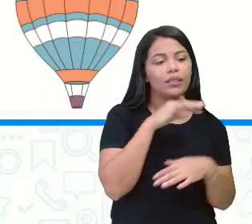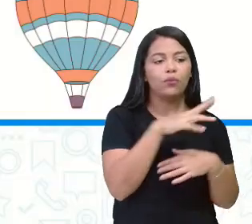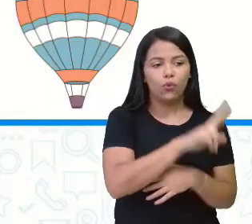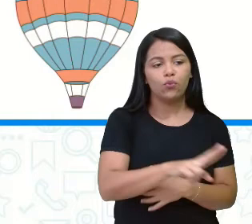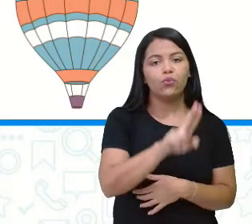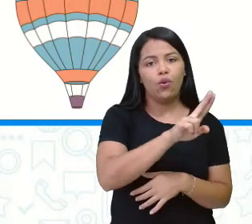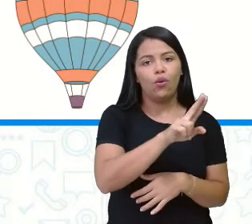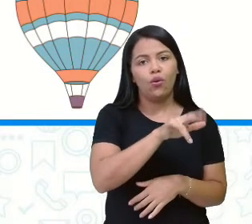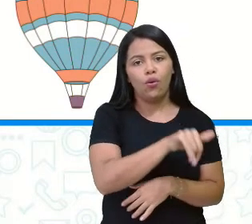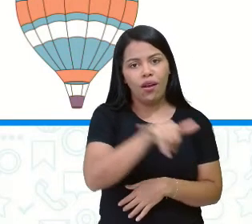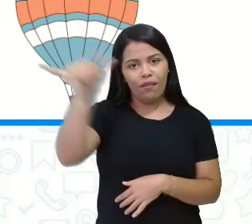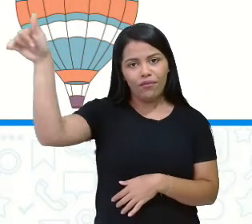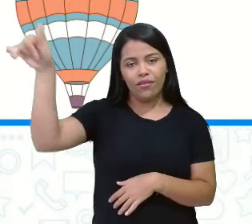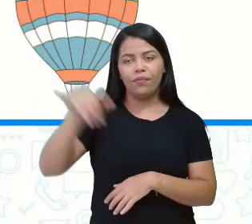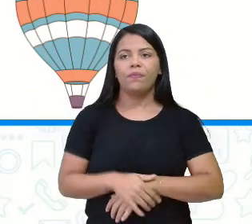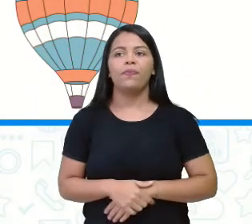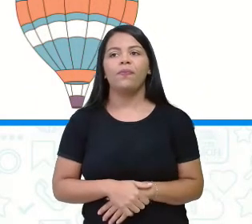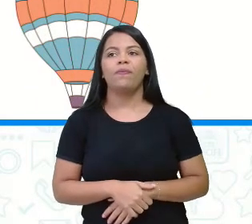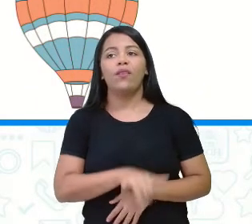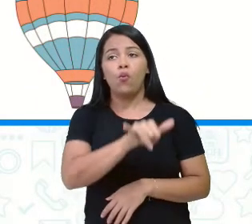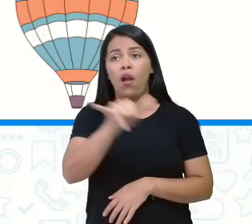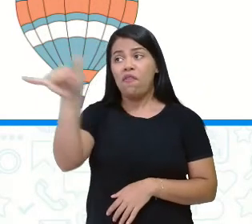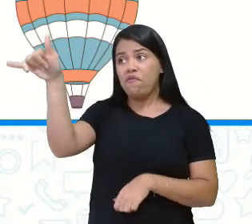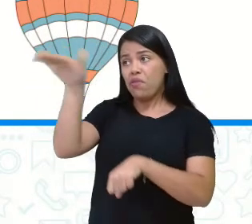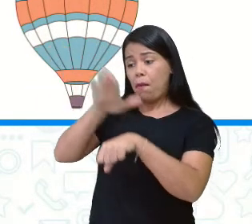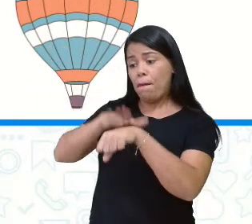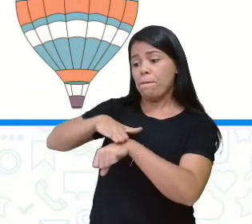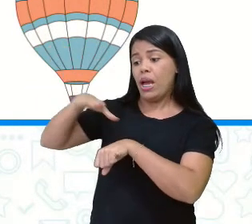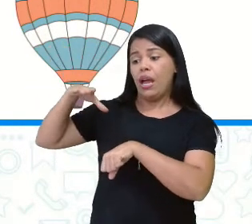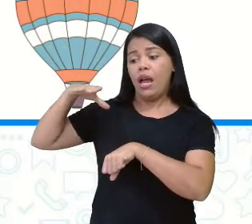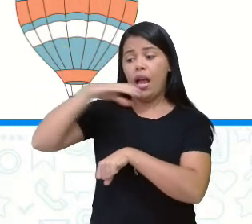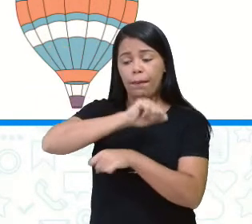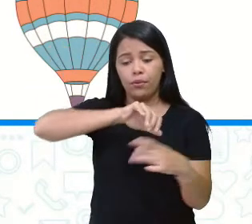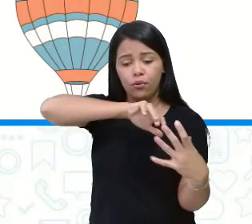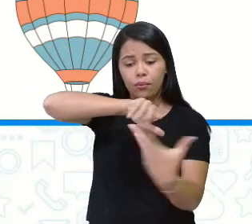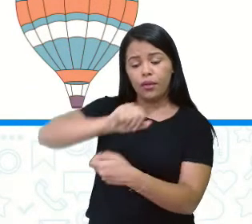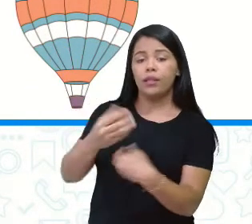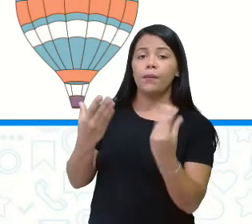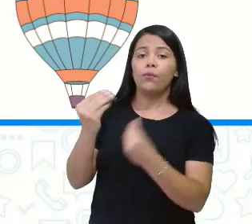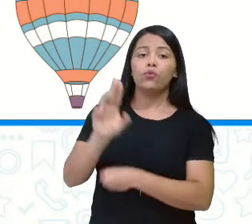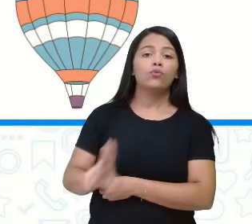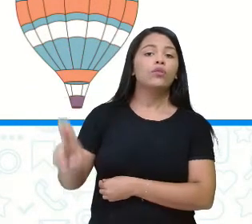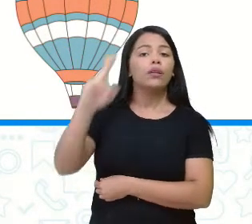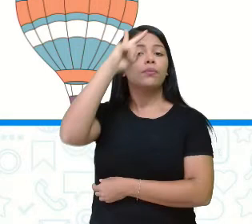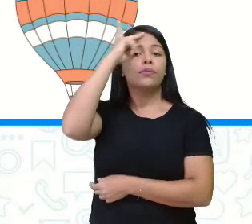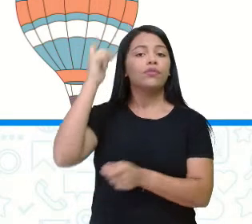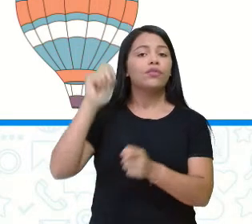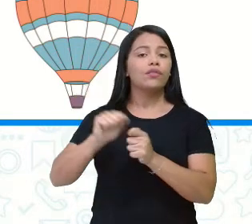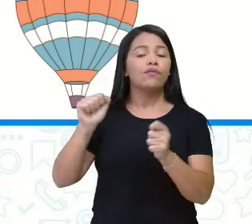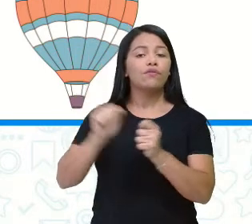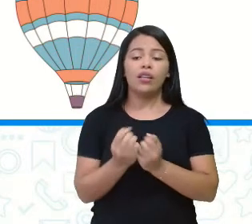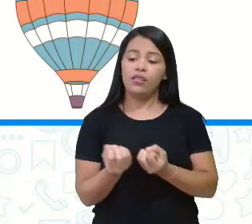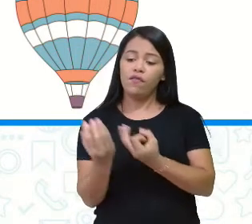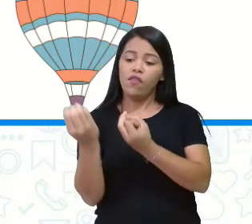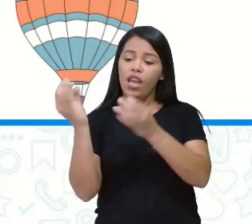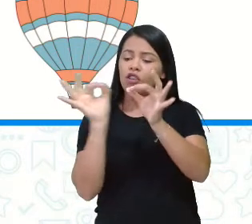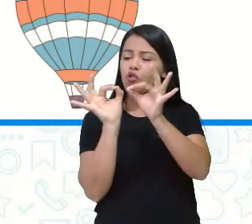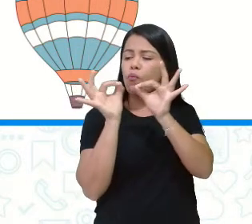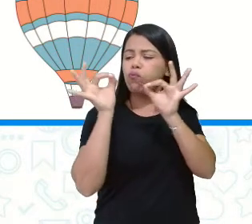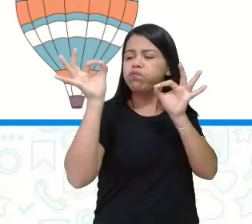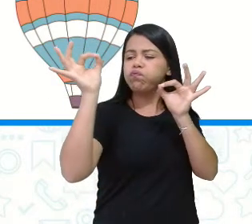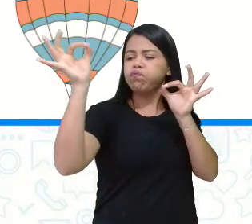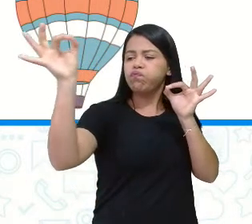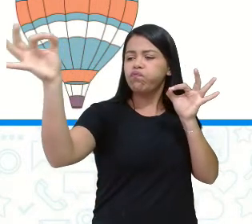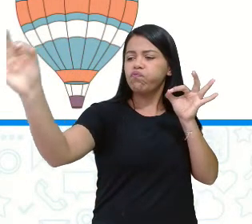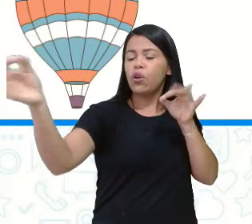o avião. É o mais rápido do planeta. Ele é muito utilizado por pessoas que fazem viagens a longas distâncias,